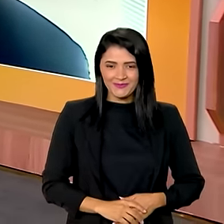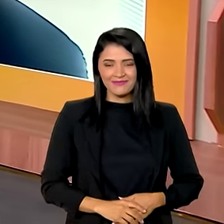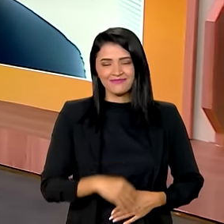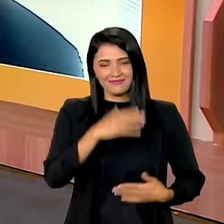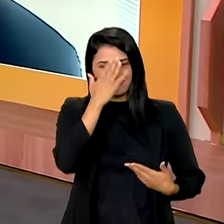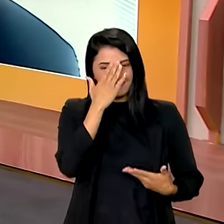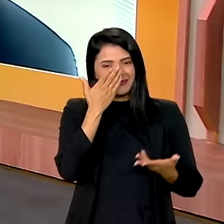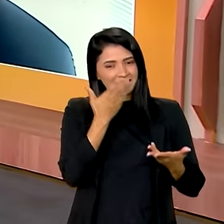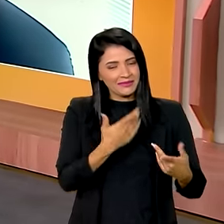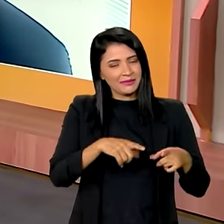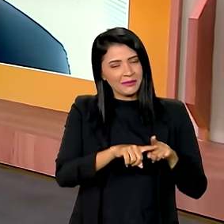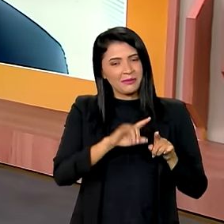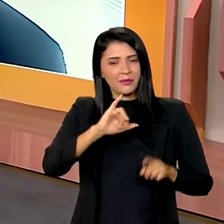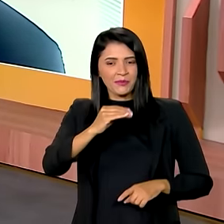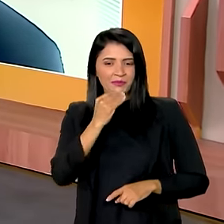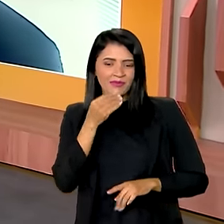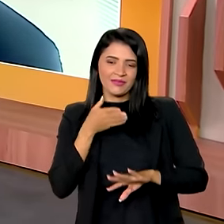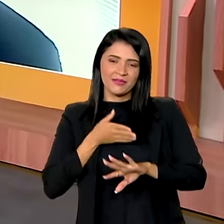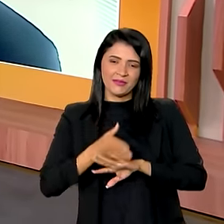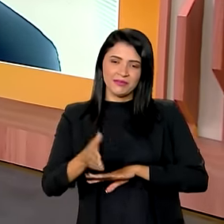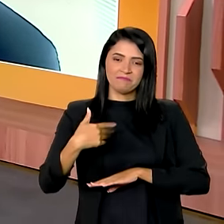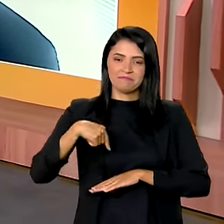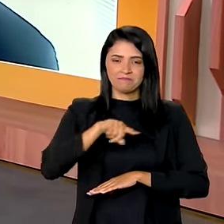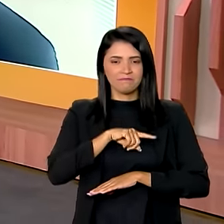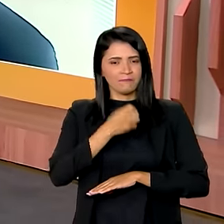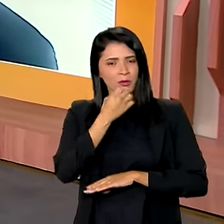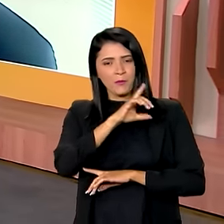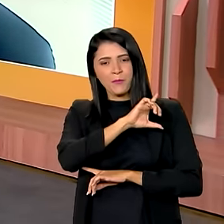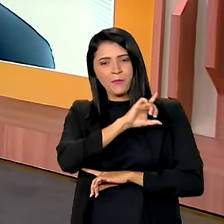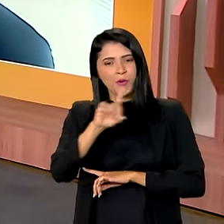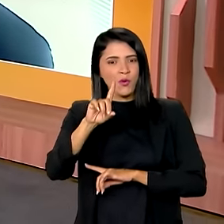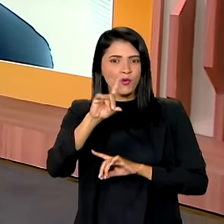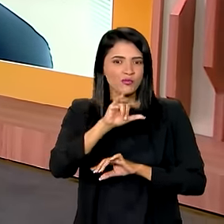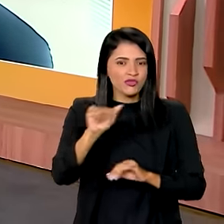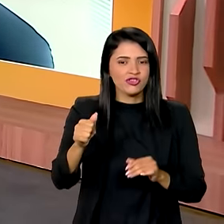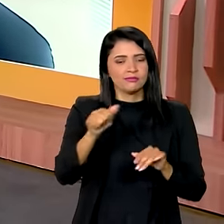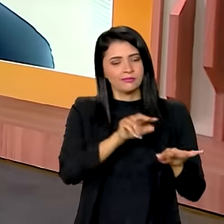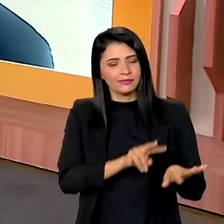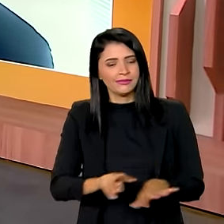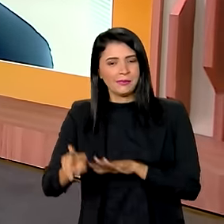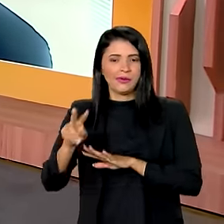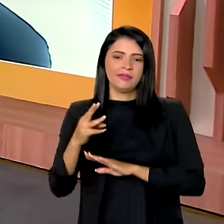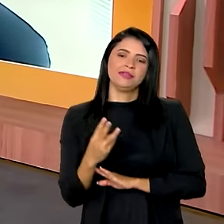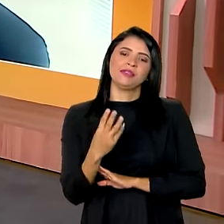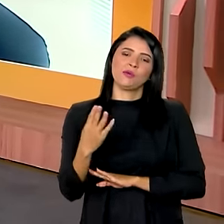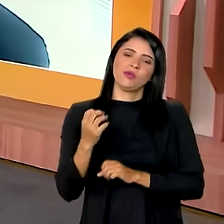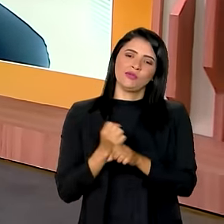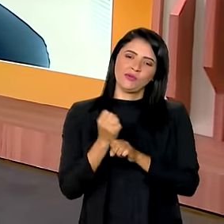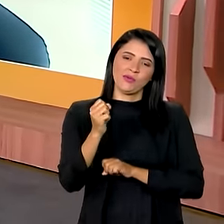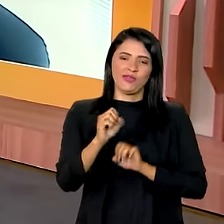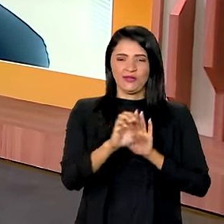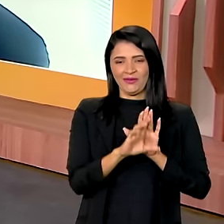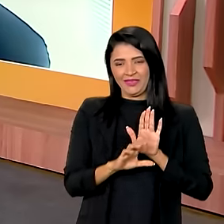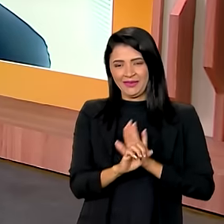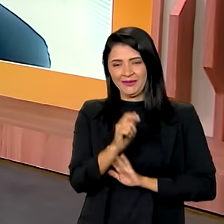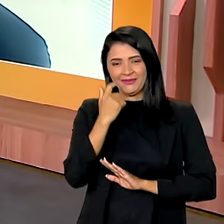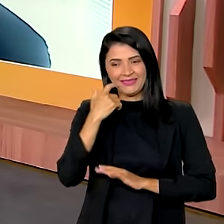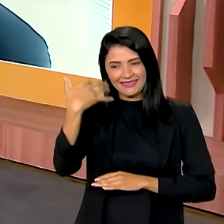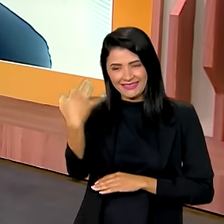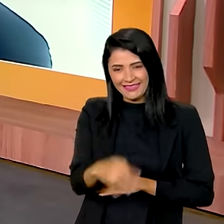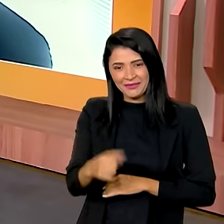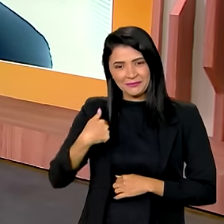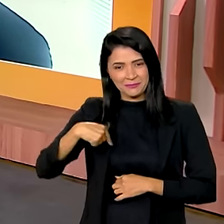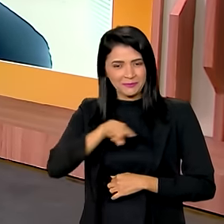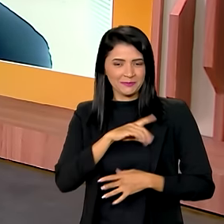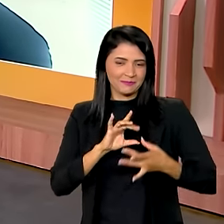Eu agradeço também essa oportunidade. Tenhamos todos um bom dia e uma boa semana de 34 anos de Estatuto. Está certo, secretário.